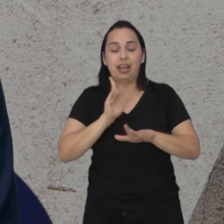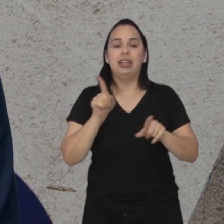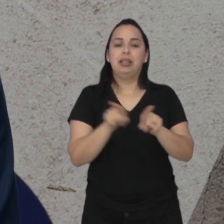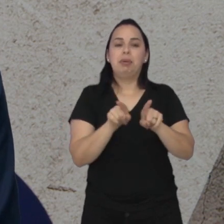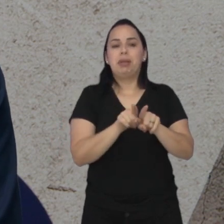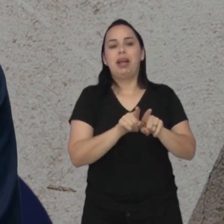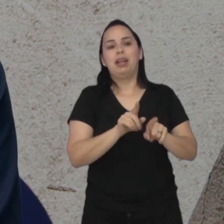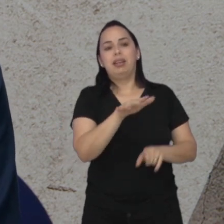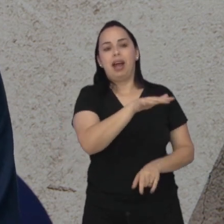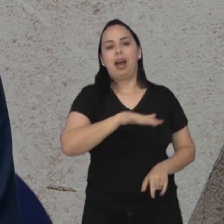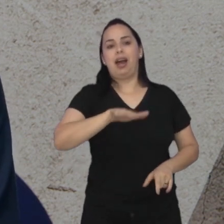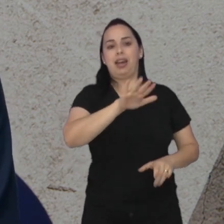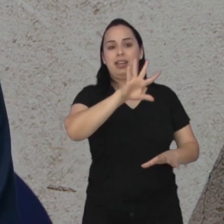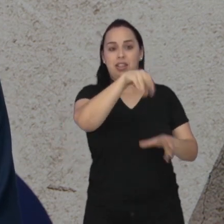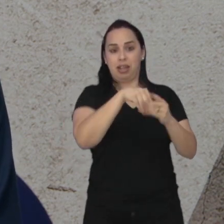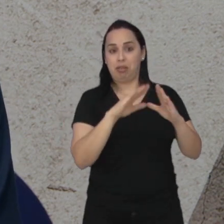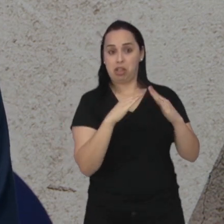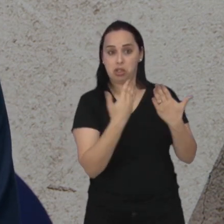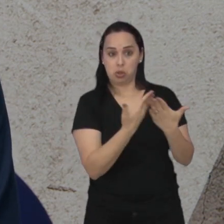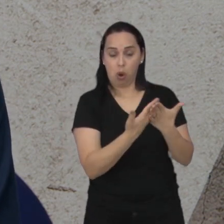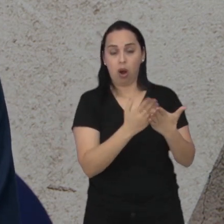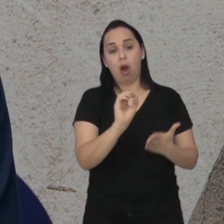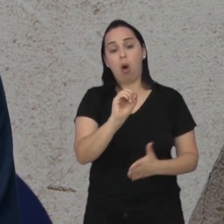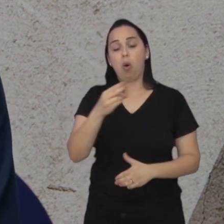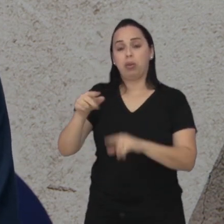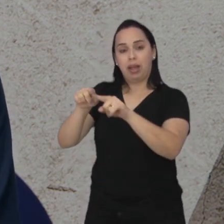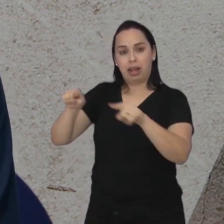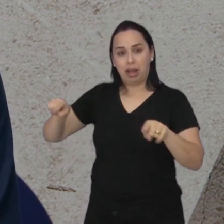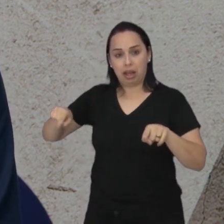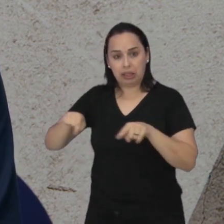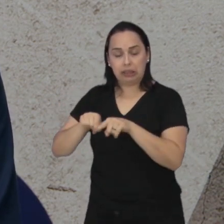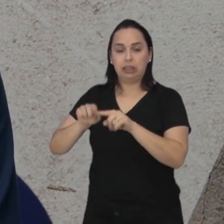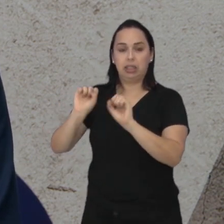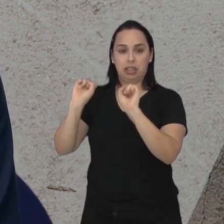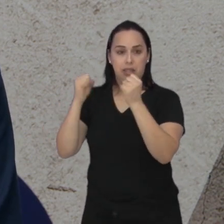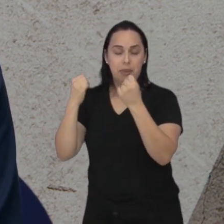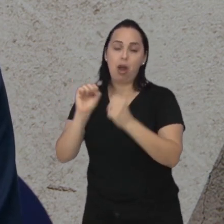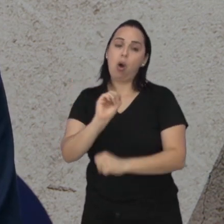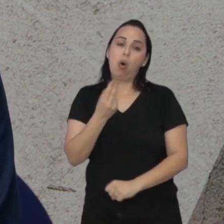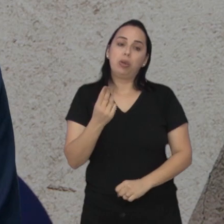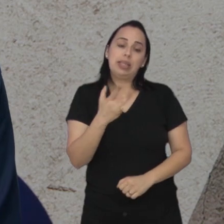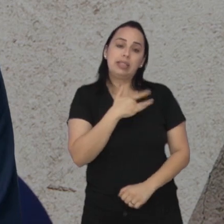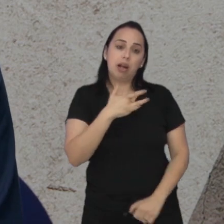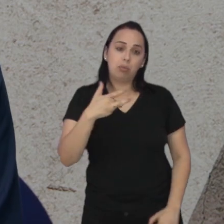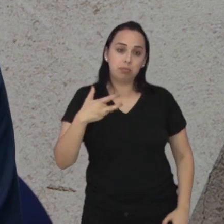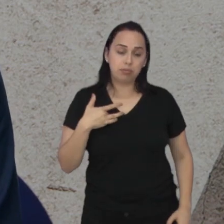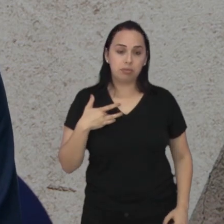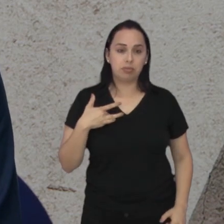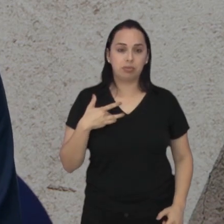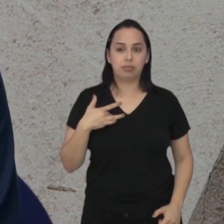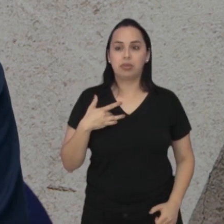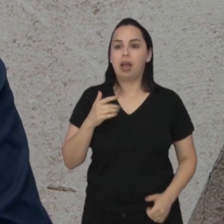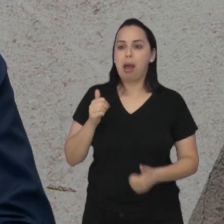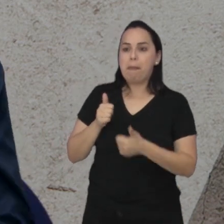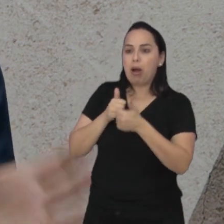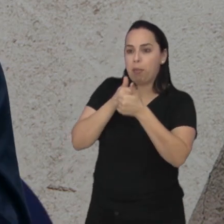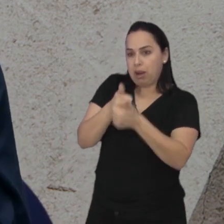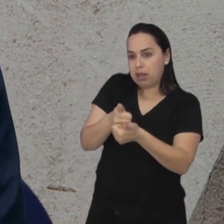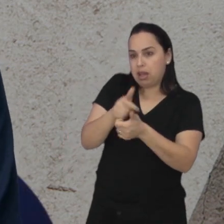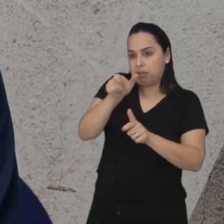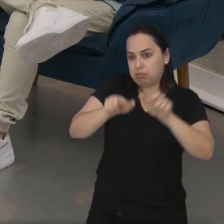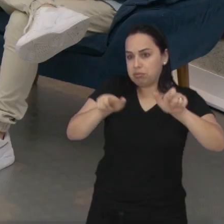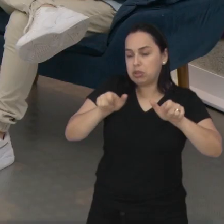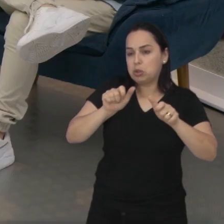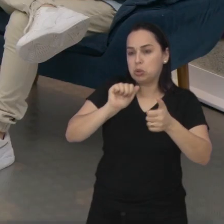educação física escolar, ou ele vai para outra área de academia, para a saúde, enfim. Acompanhar os